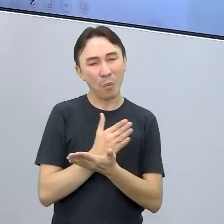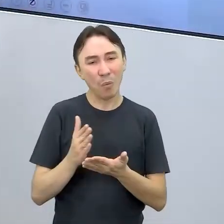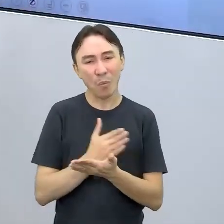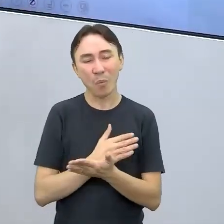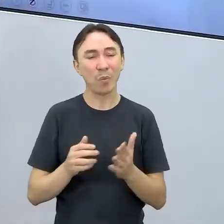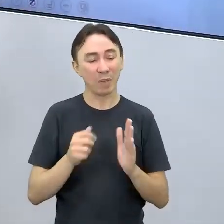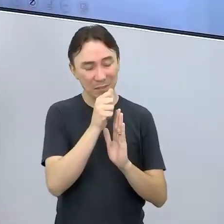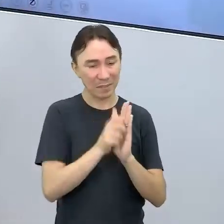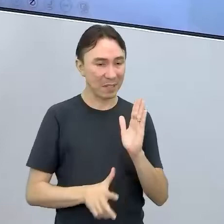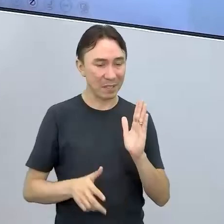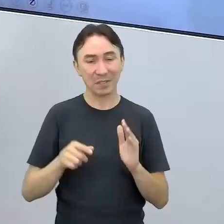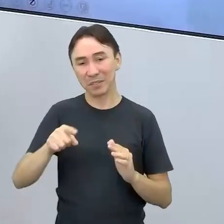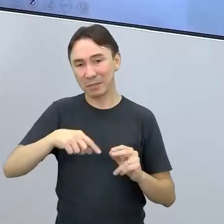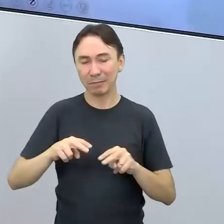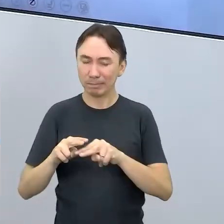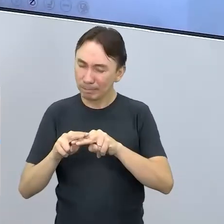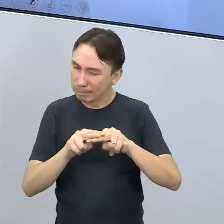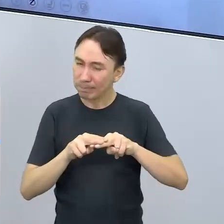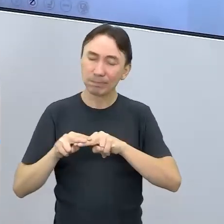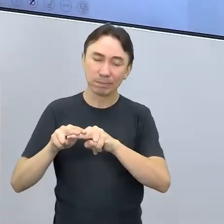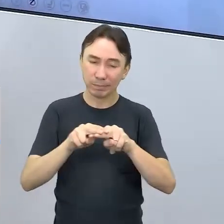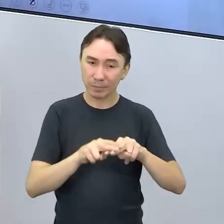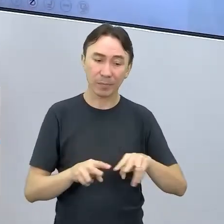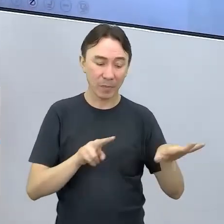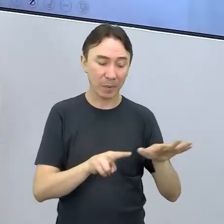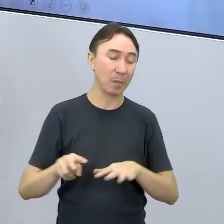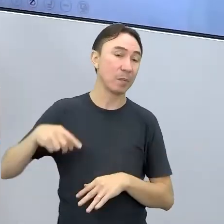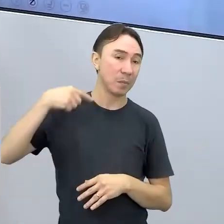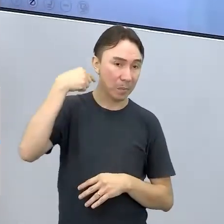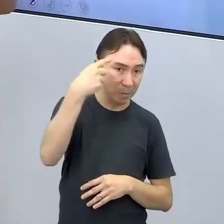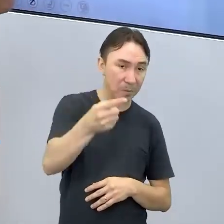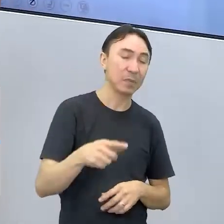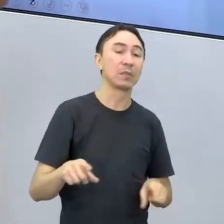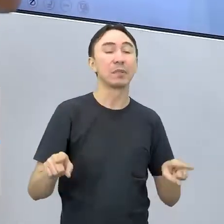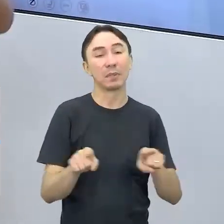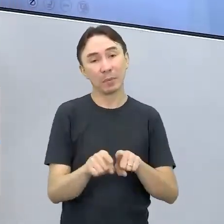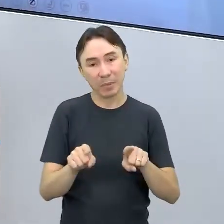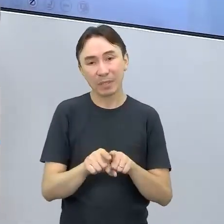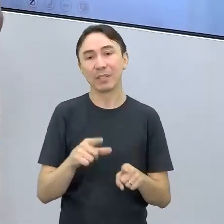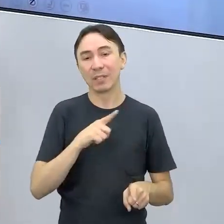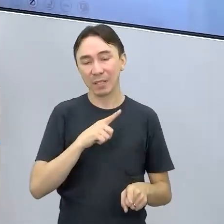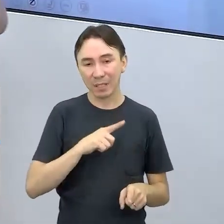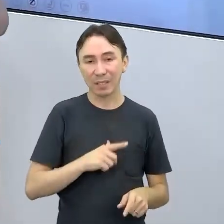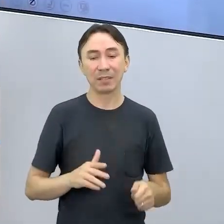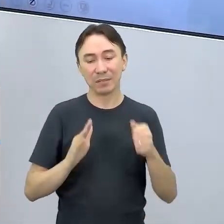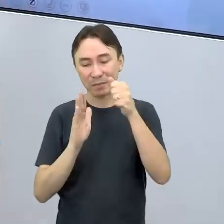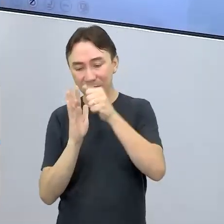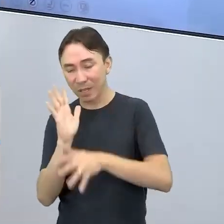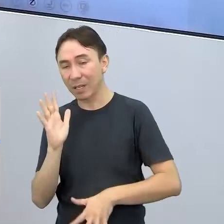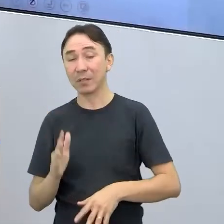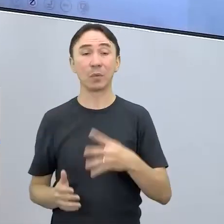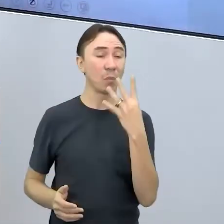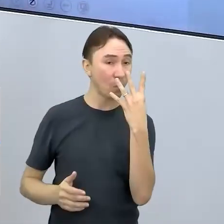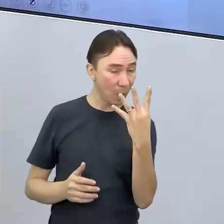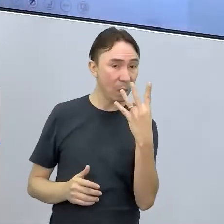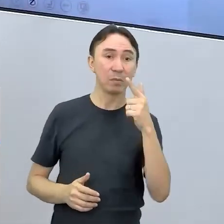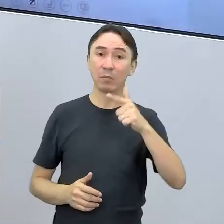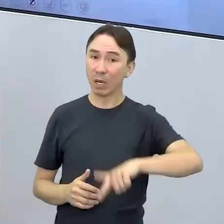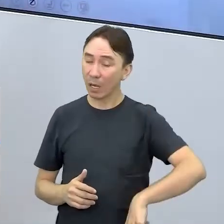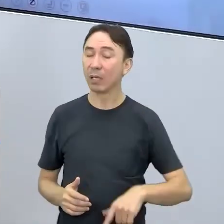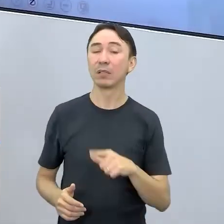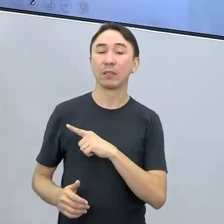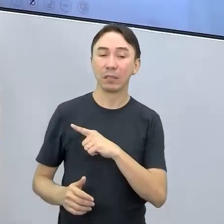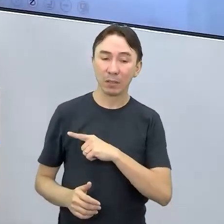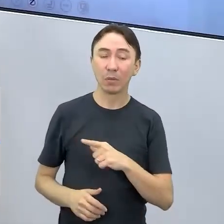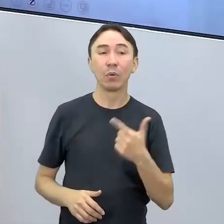né? Na nossa próxima aula, terá mais retomadas aí, com mais quatro atividades. Vamos retomar com outros vídeos, outras pessoas nos ensinando aí.